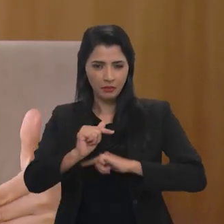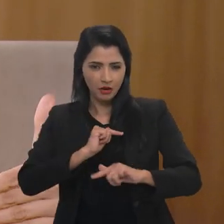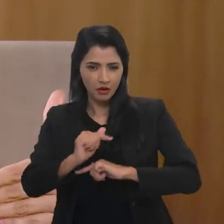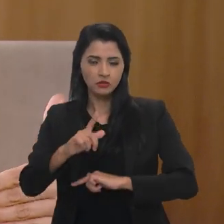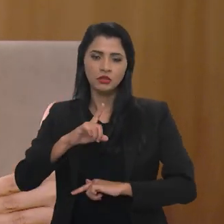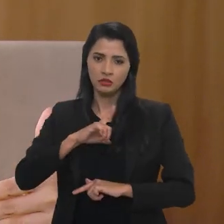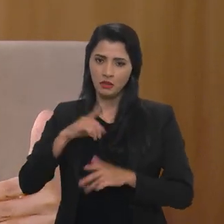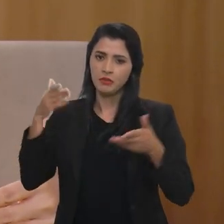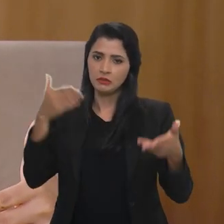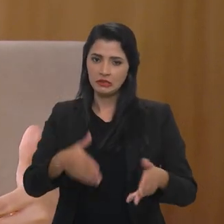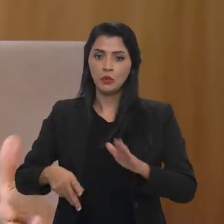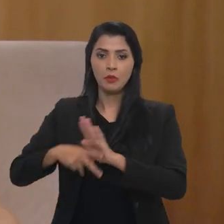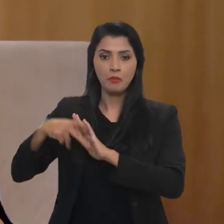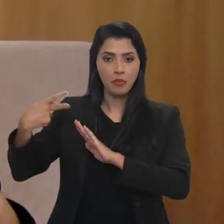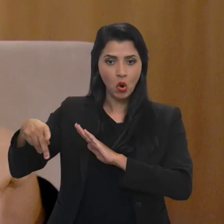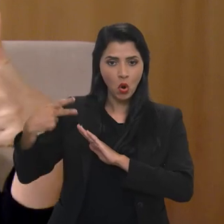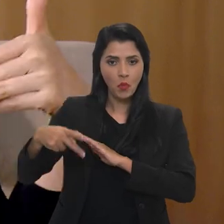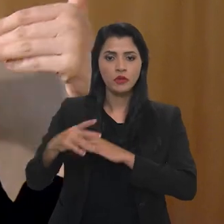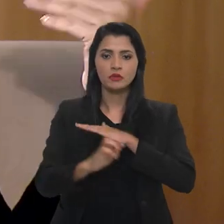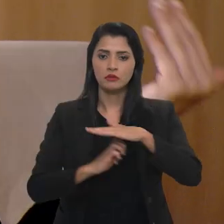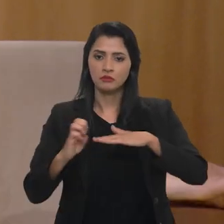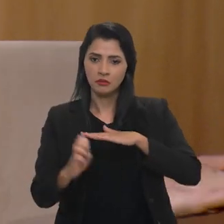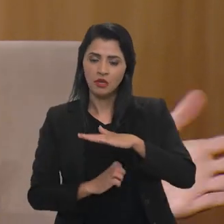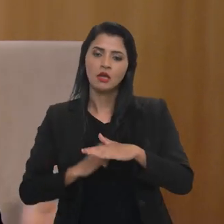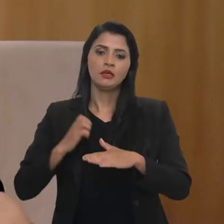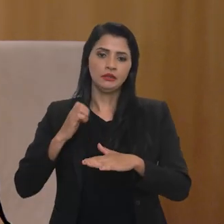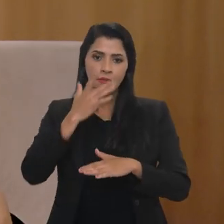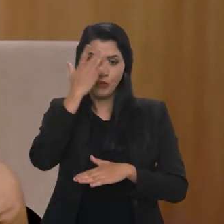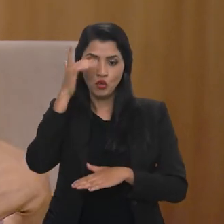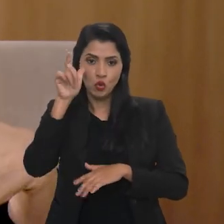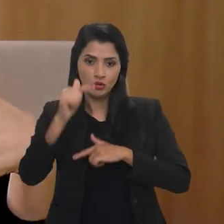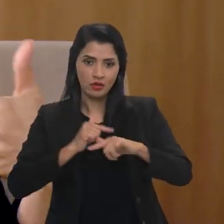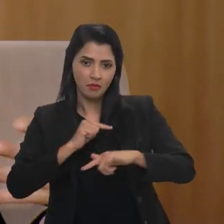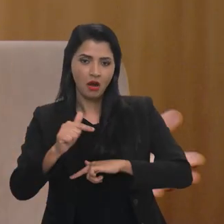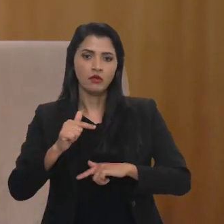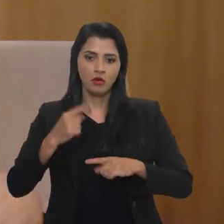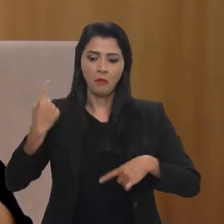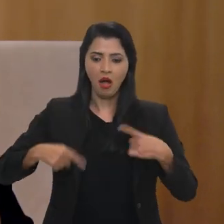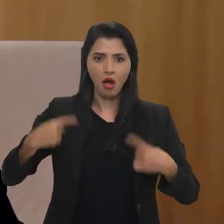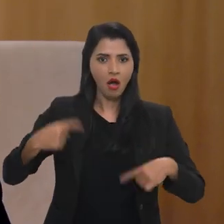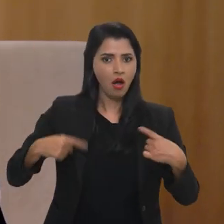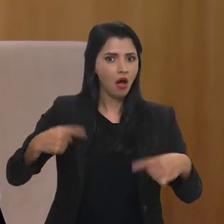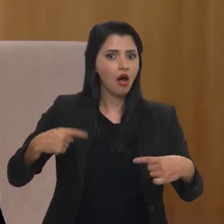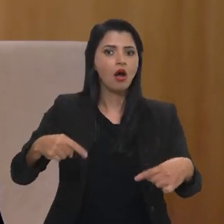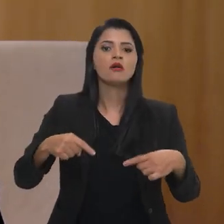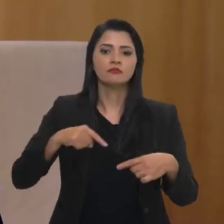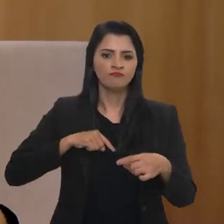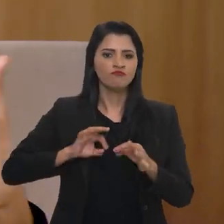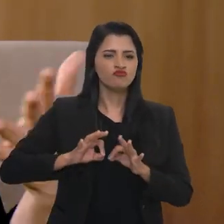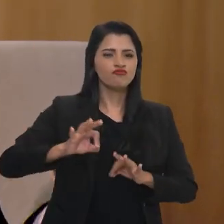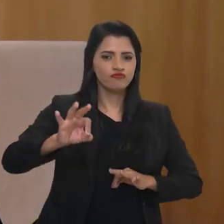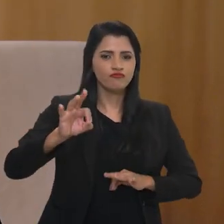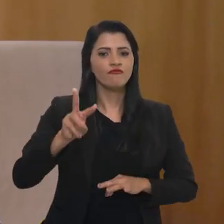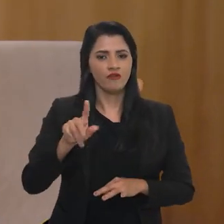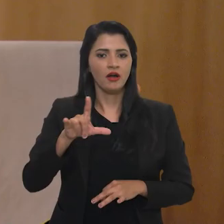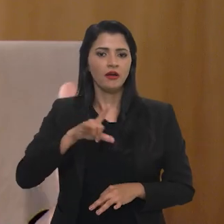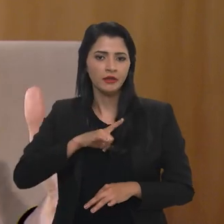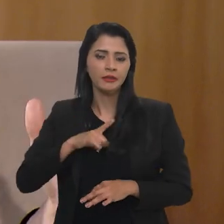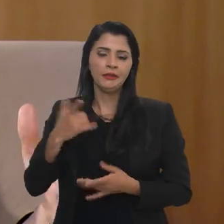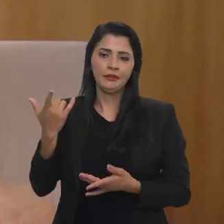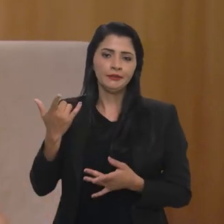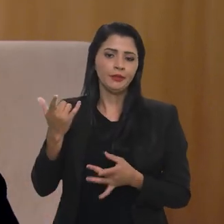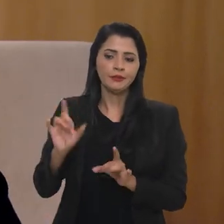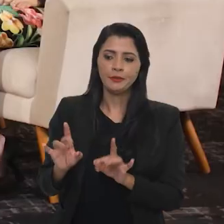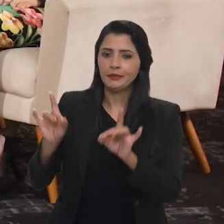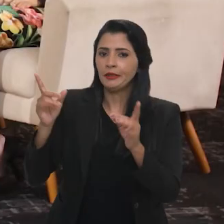uma participação das próprias empresas, dos trabalhadores e esse debate vai longe. Então, enfim, é debate